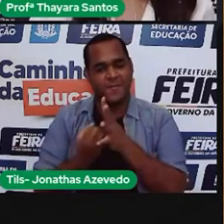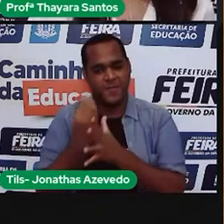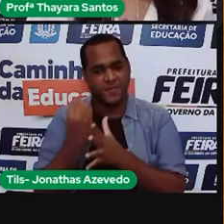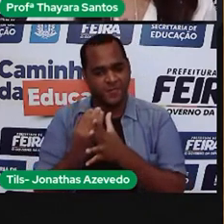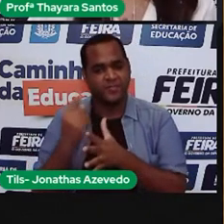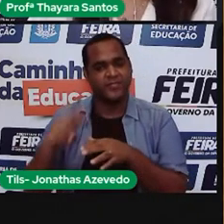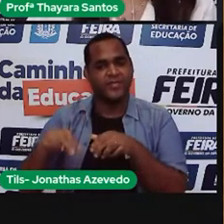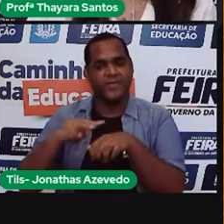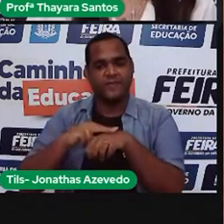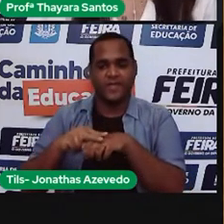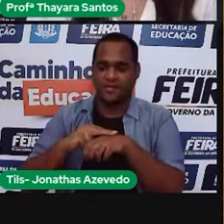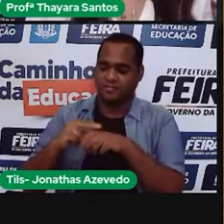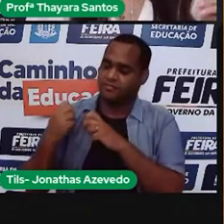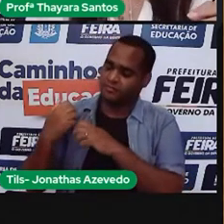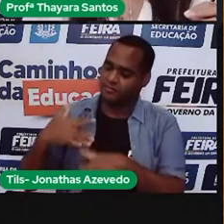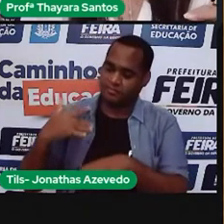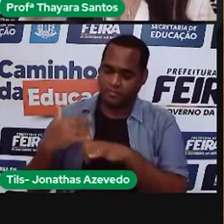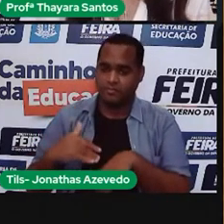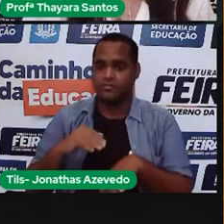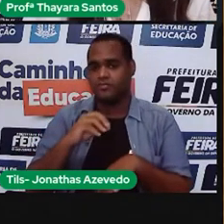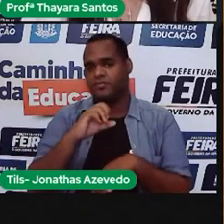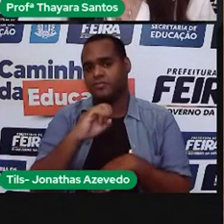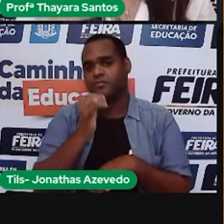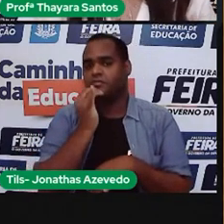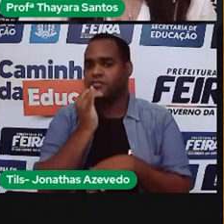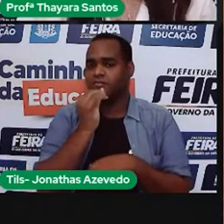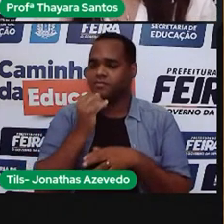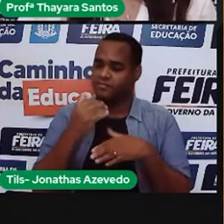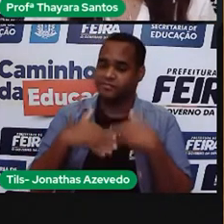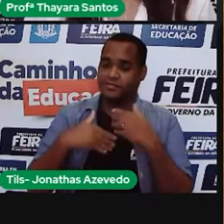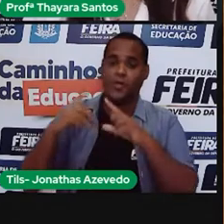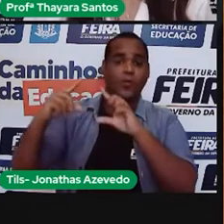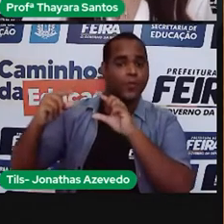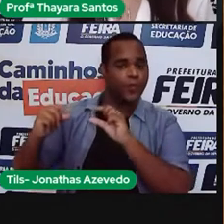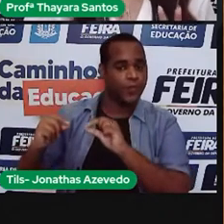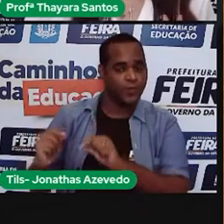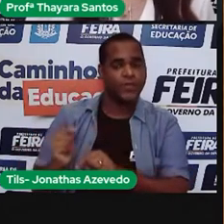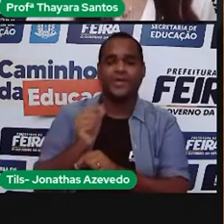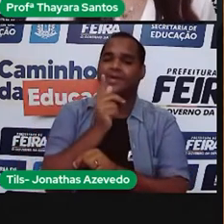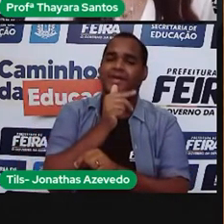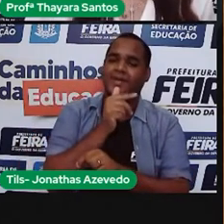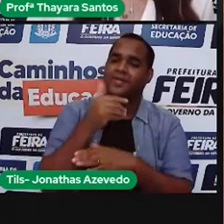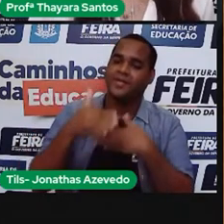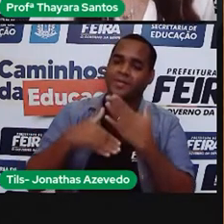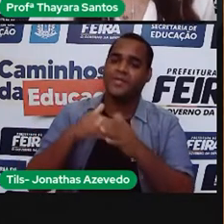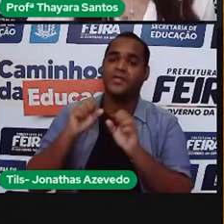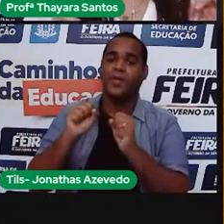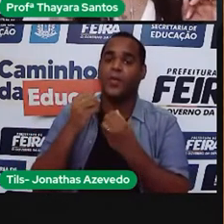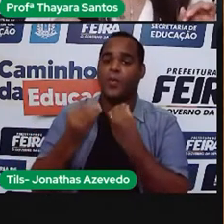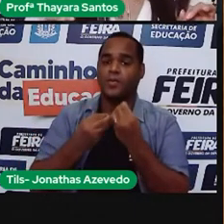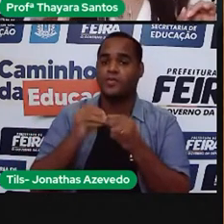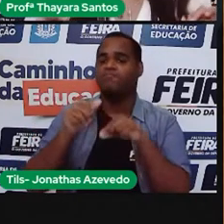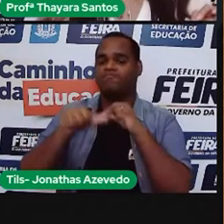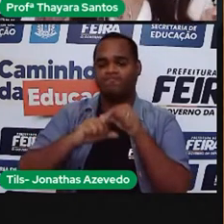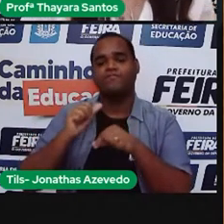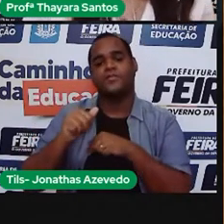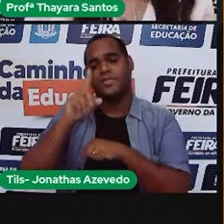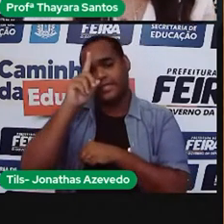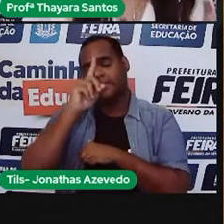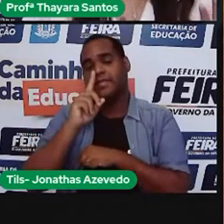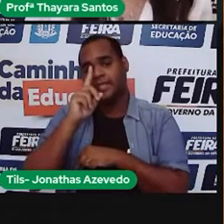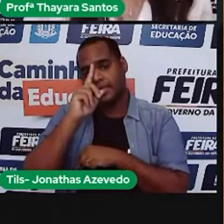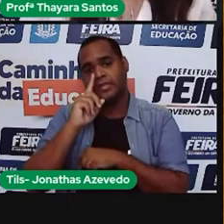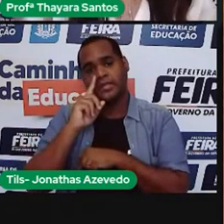somente com as hidrelétricas. Quando esses reservatórios começam a esvaziar, aí a bandeira começa a ficar amarela. É um estado de